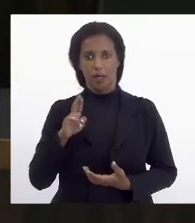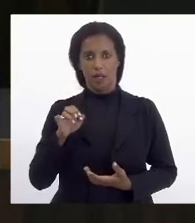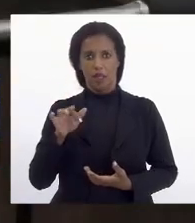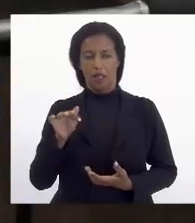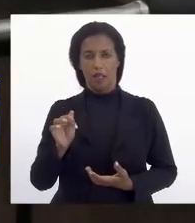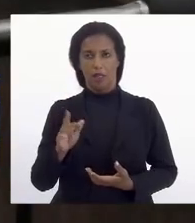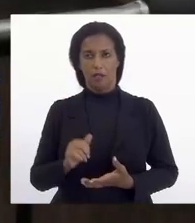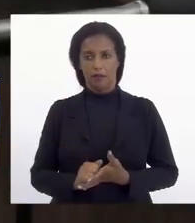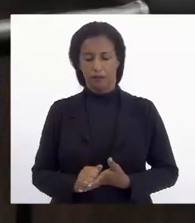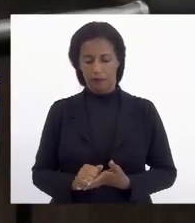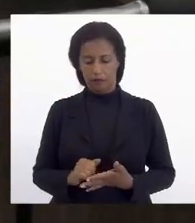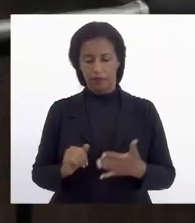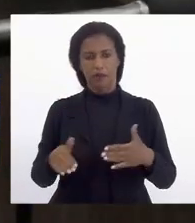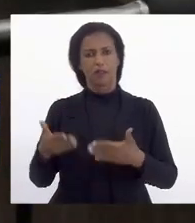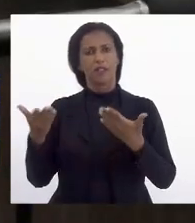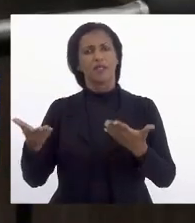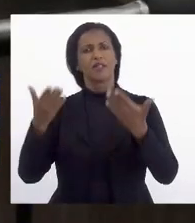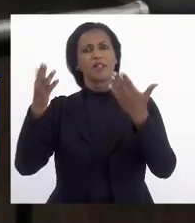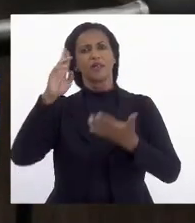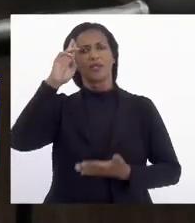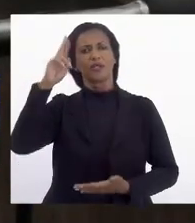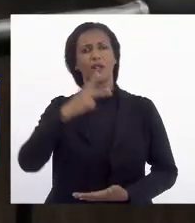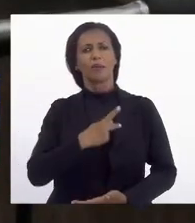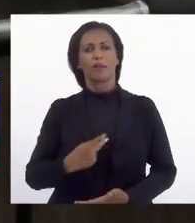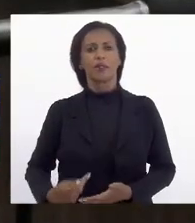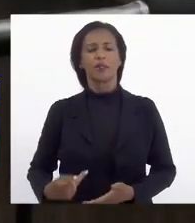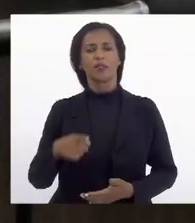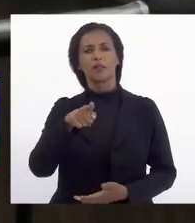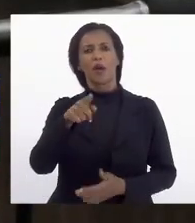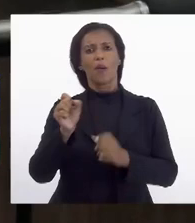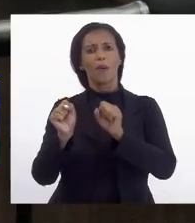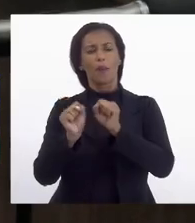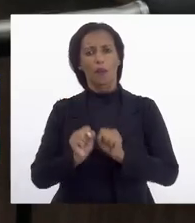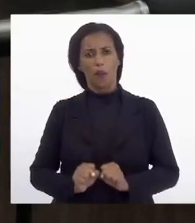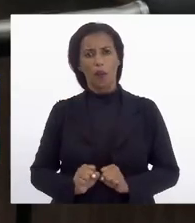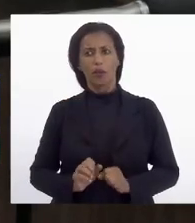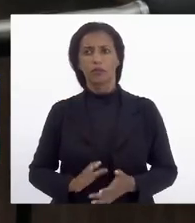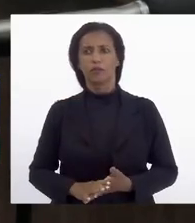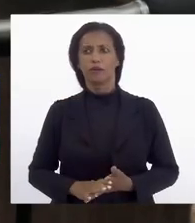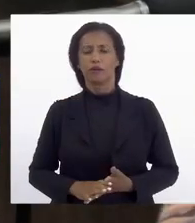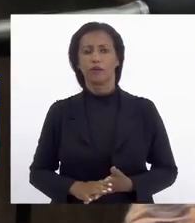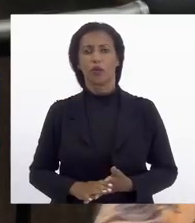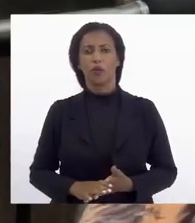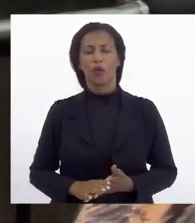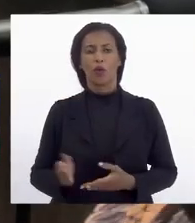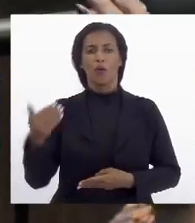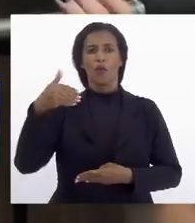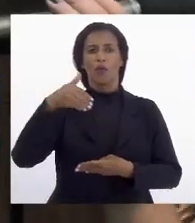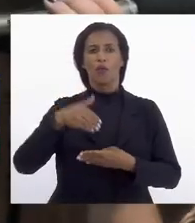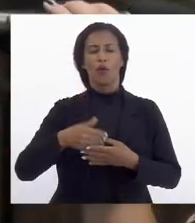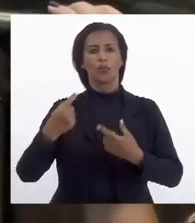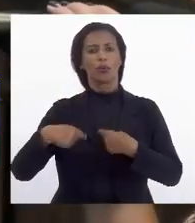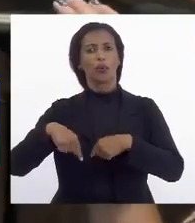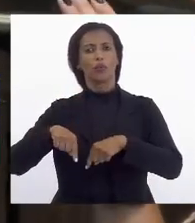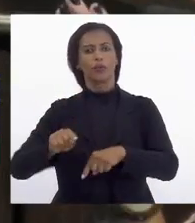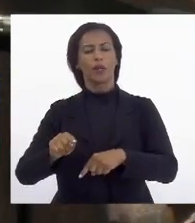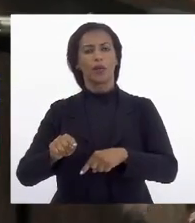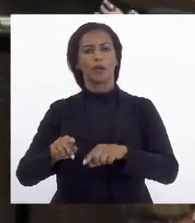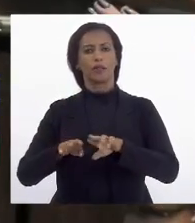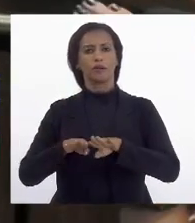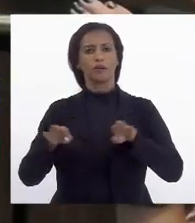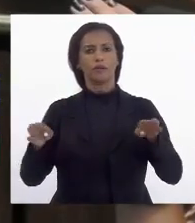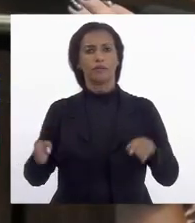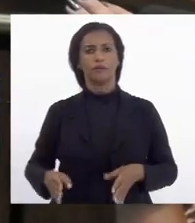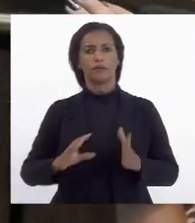Souza senhora presidenta por favor senhora pode consignar o voto contrário da bancada do PSOL ao